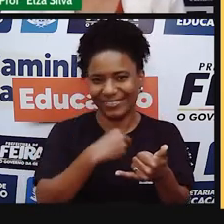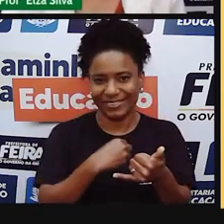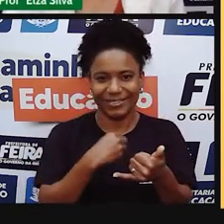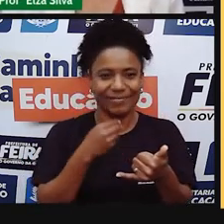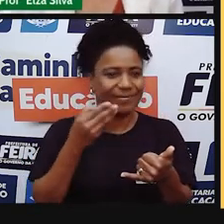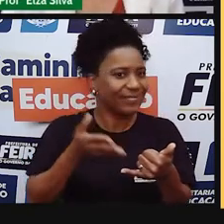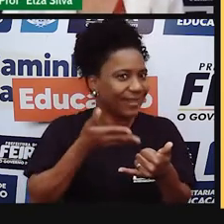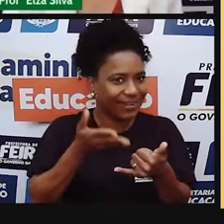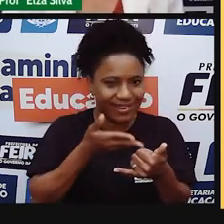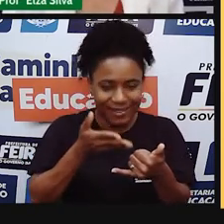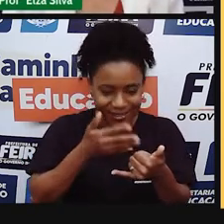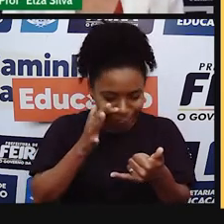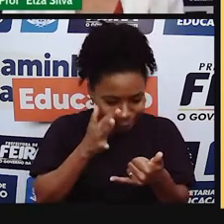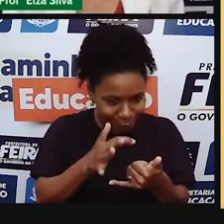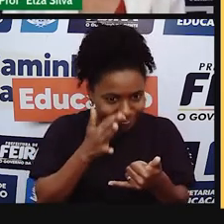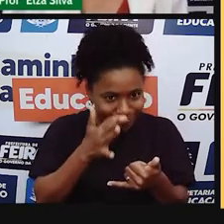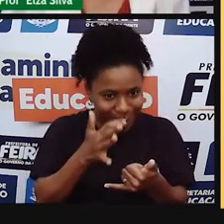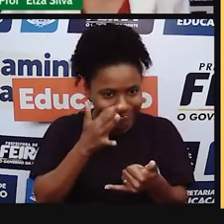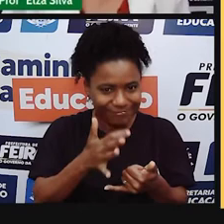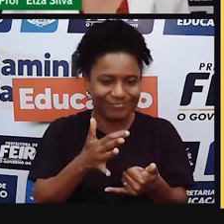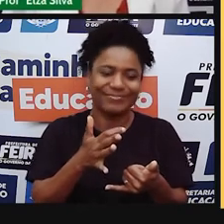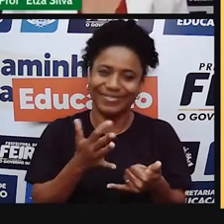se não tiver cuidado, se perde o dia todo.